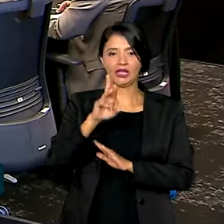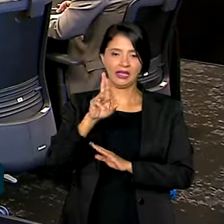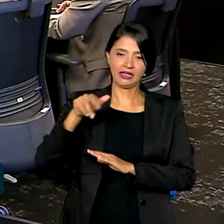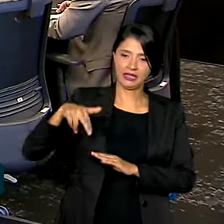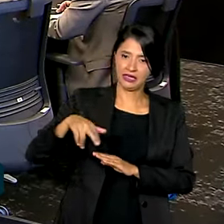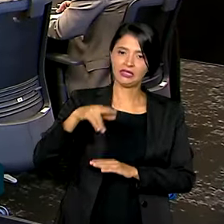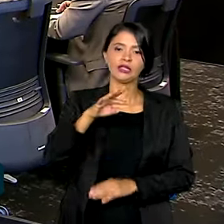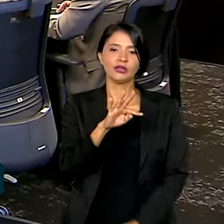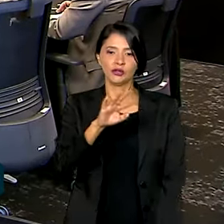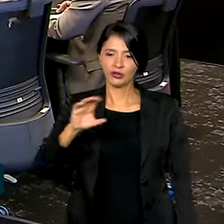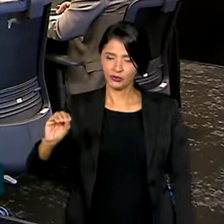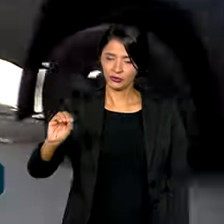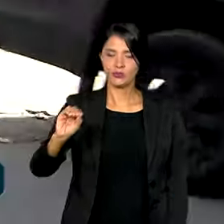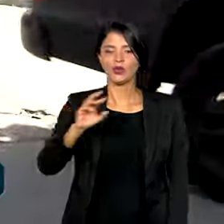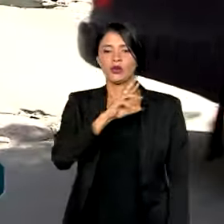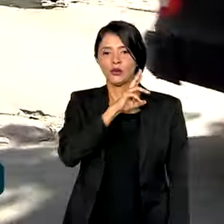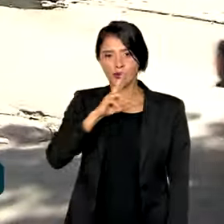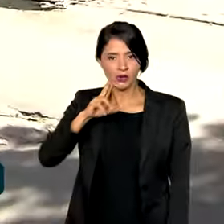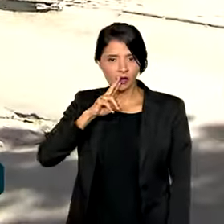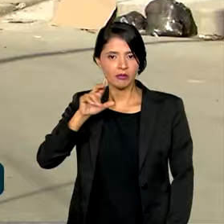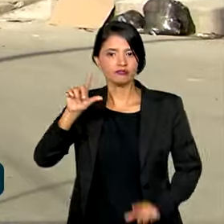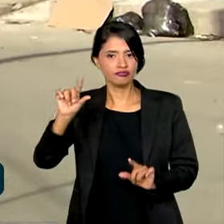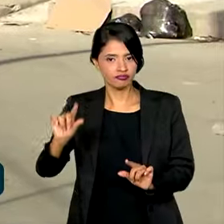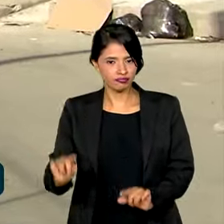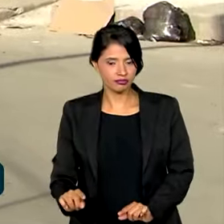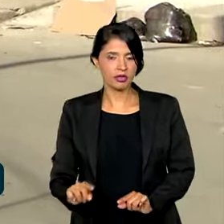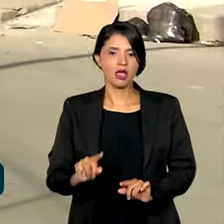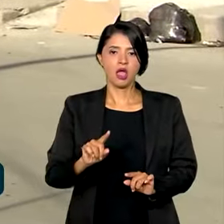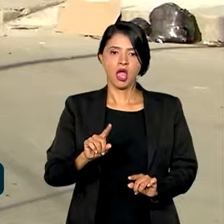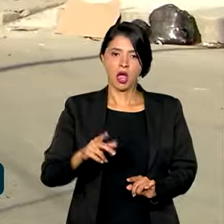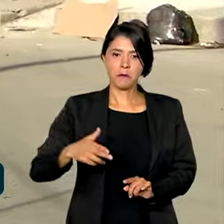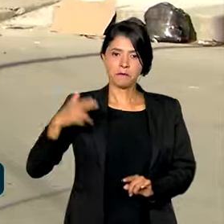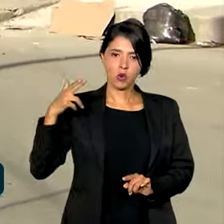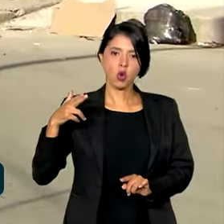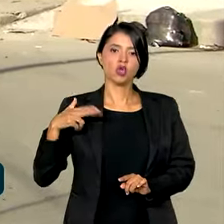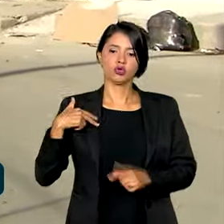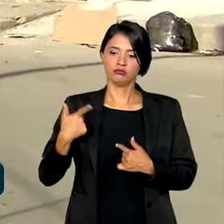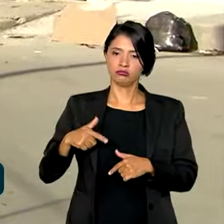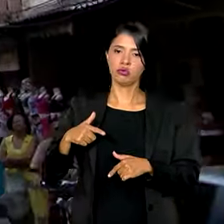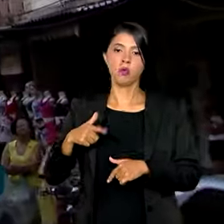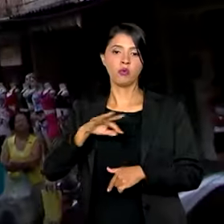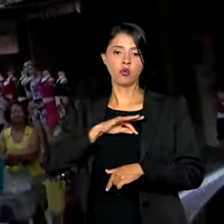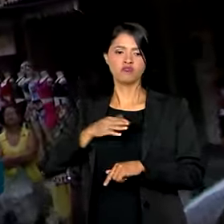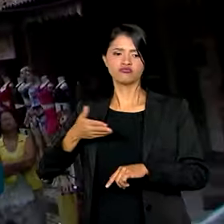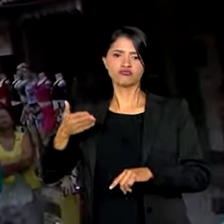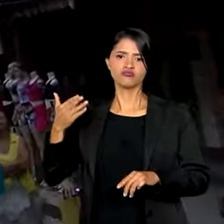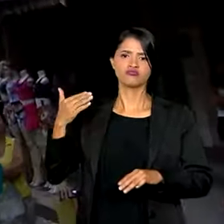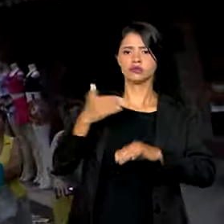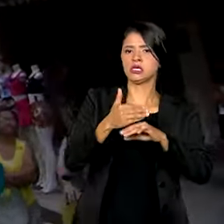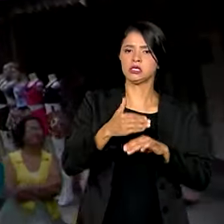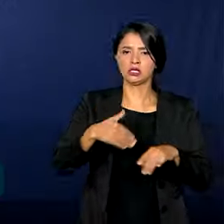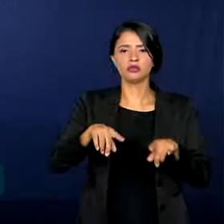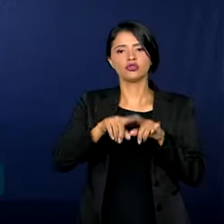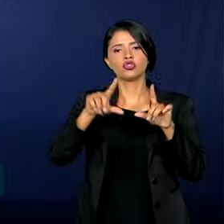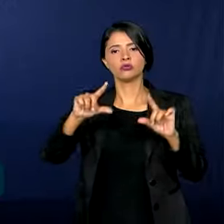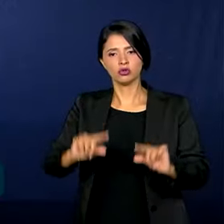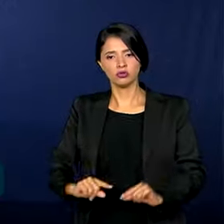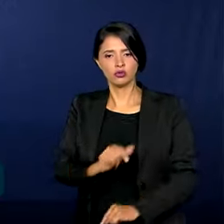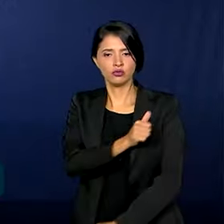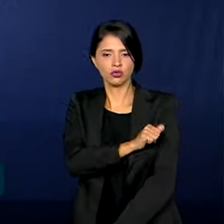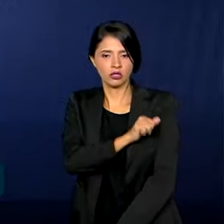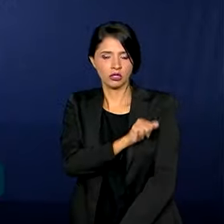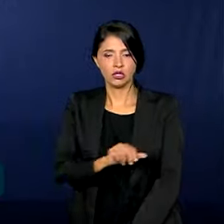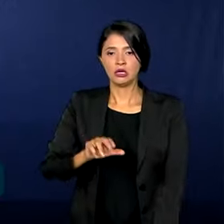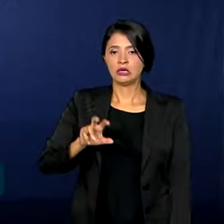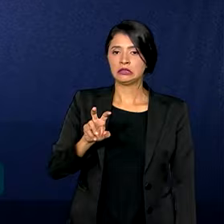Tocantins e Roraima. Nas mortes por intervenção policial, também houve redução no Rio de Janeiro, de